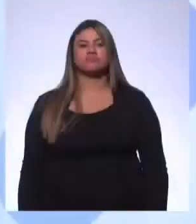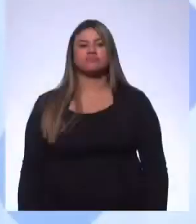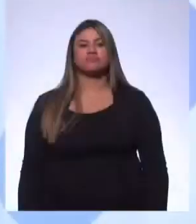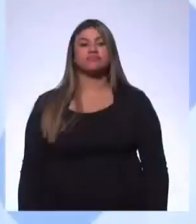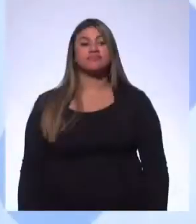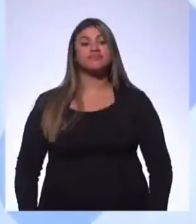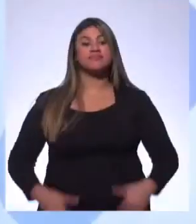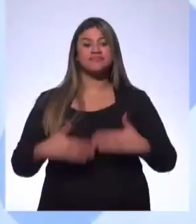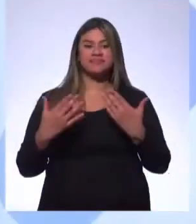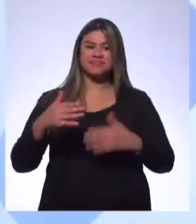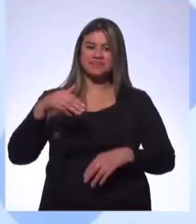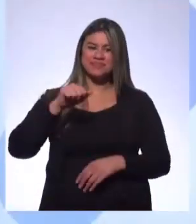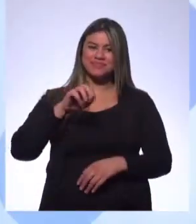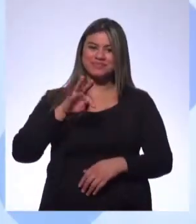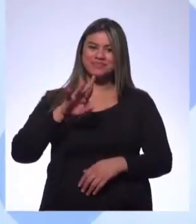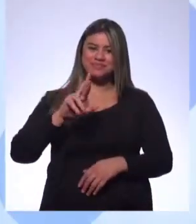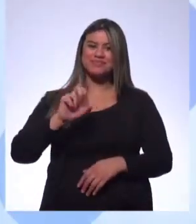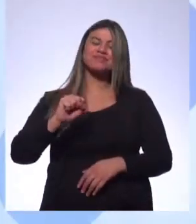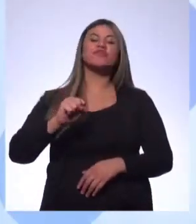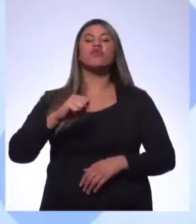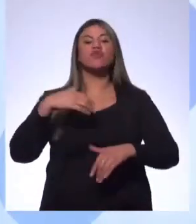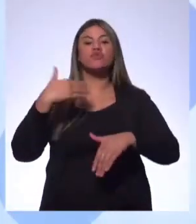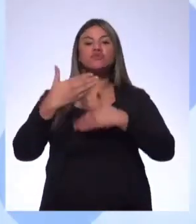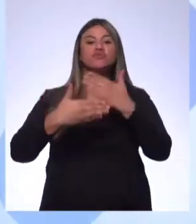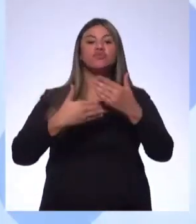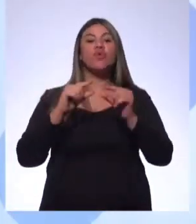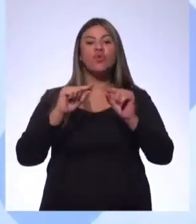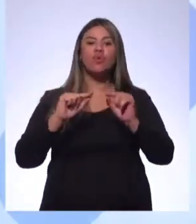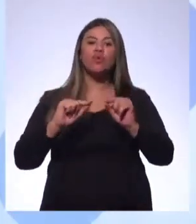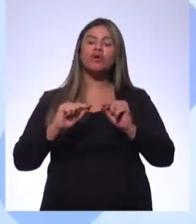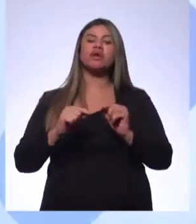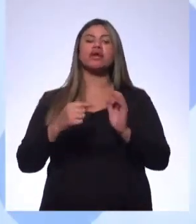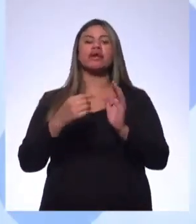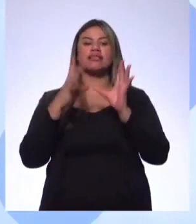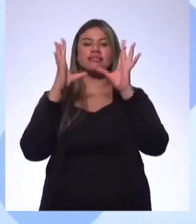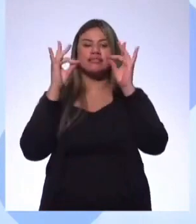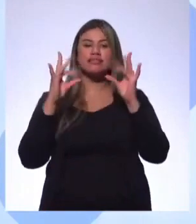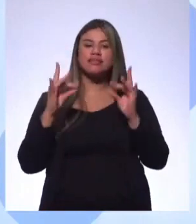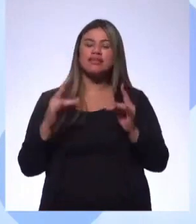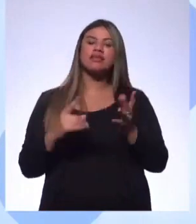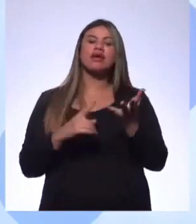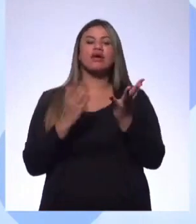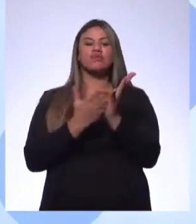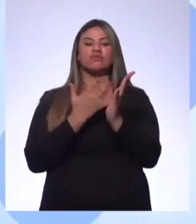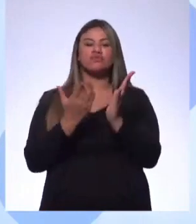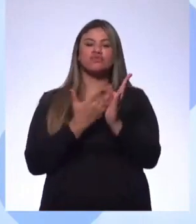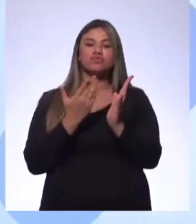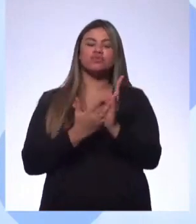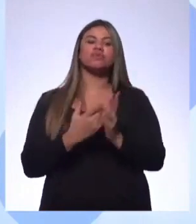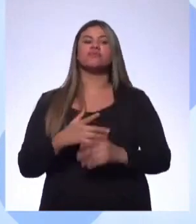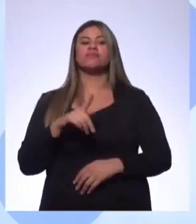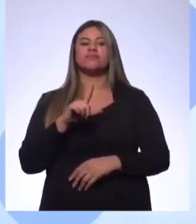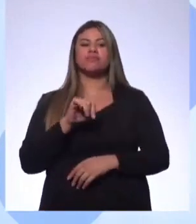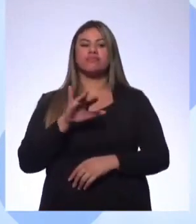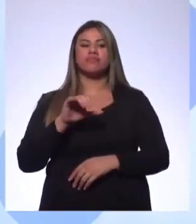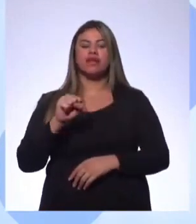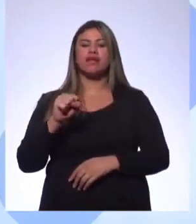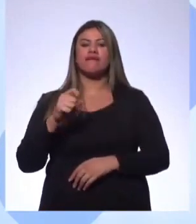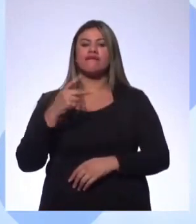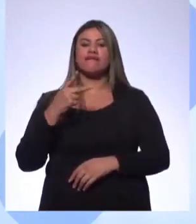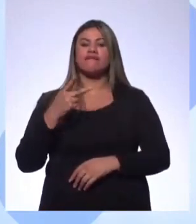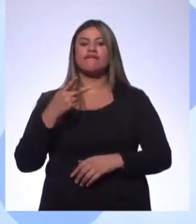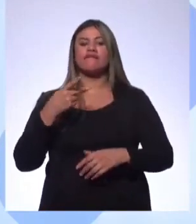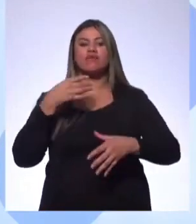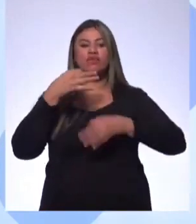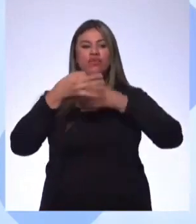Então, o Matheus diz que na sequência, descrição da obra, Laísa, a Laísa, ela diz, Os